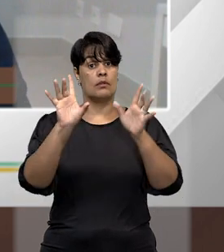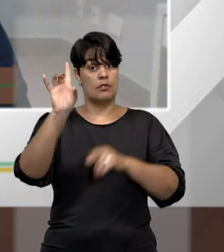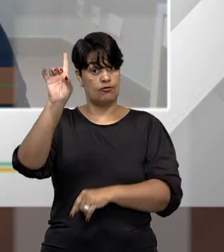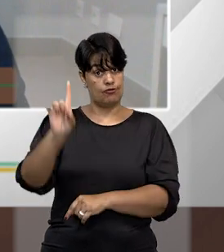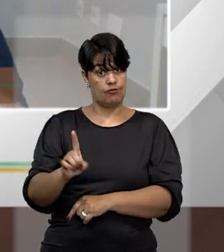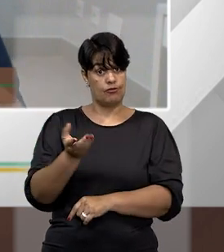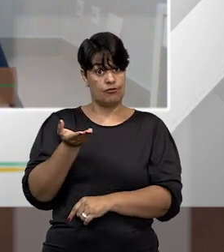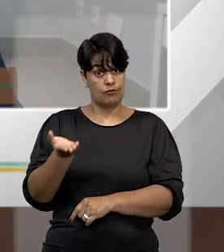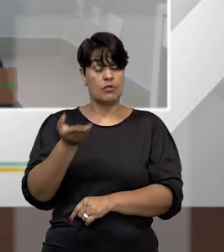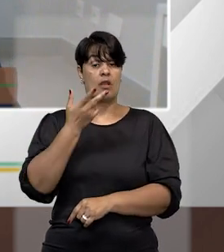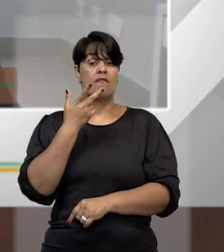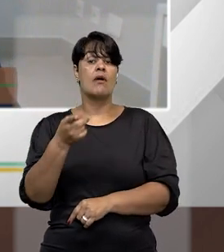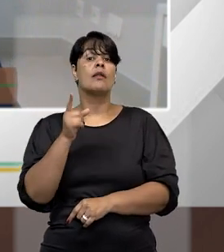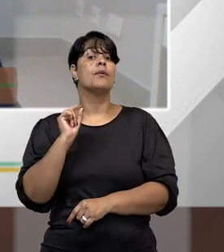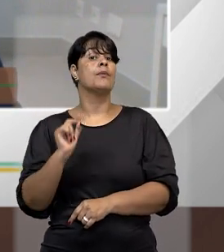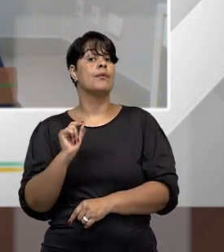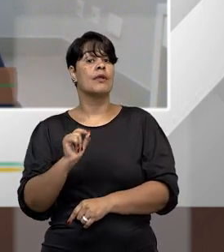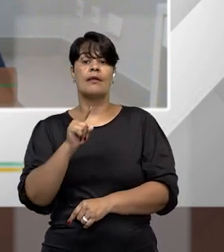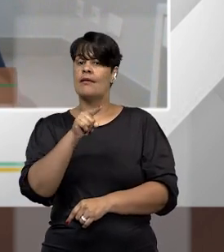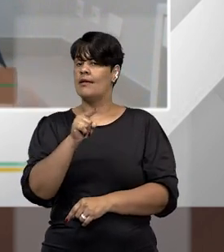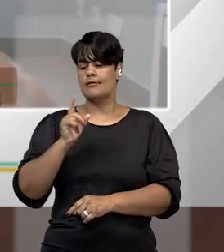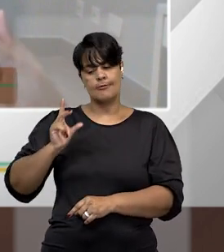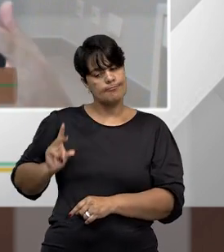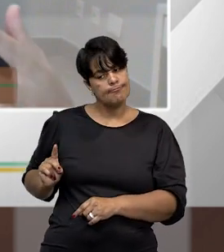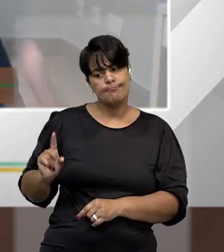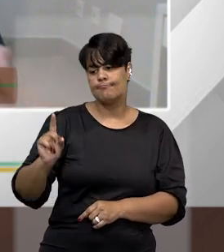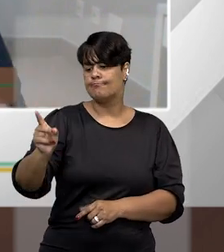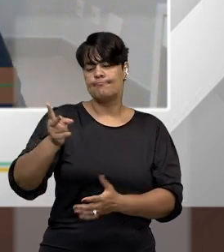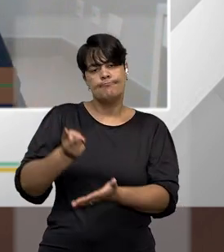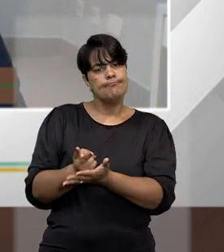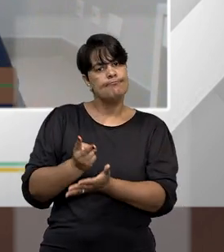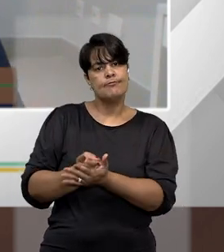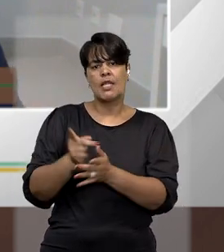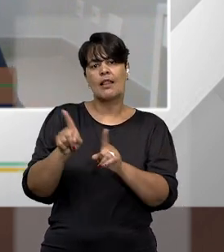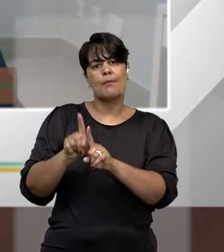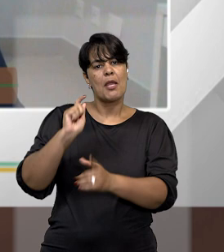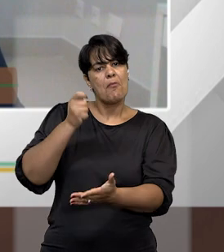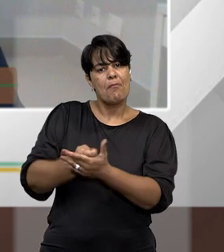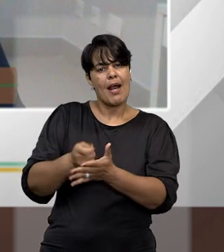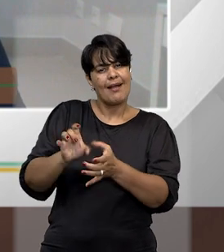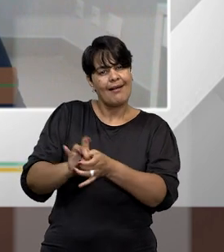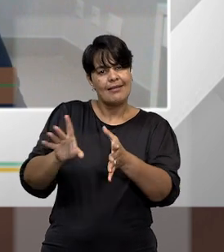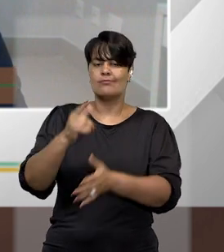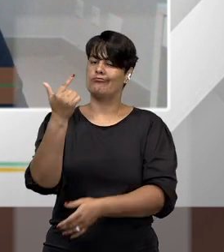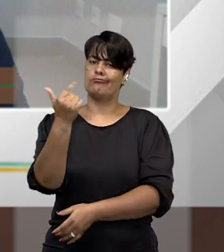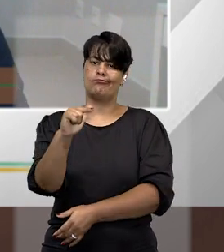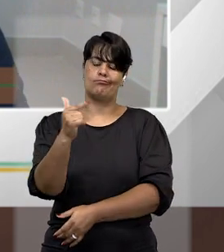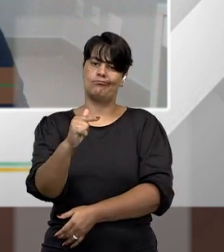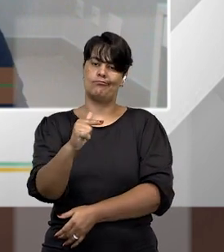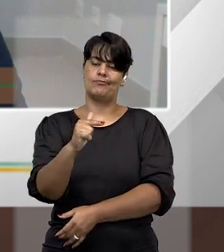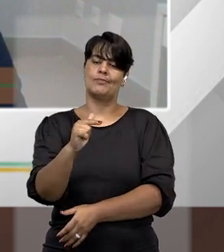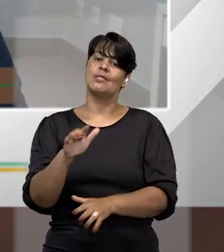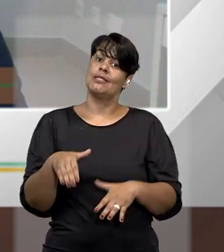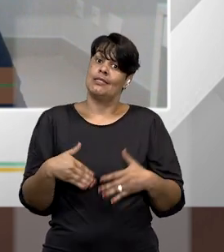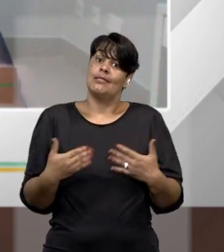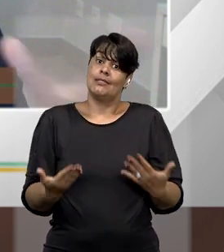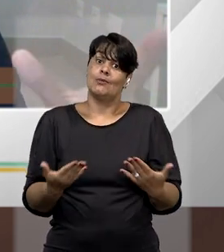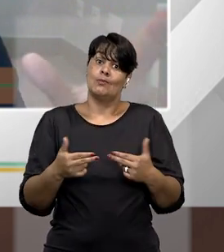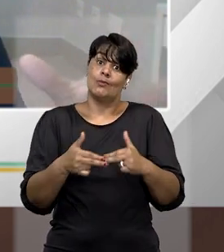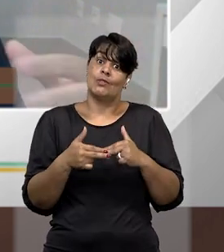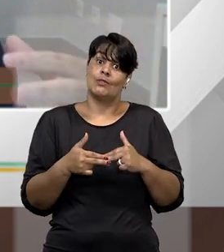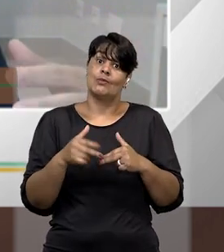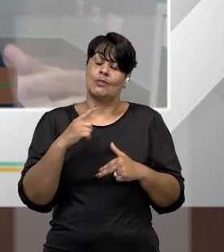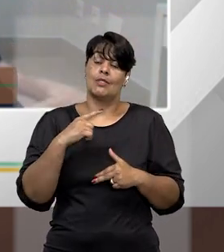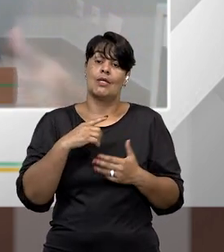seriam imprescritíveis e inafiançáveis. Portanto, me parece que eles podem sim ser alcançados por esses benefícios penais e